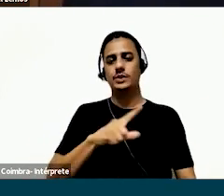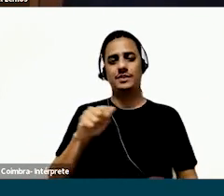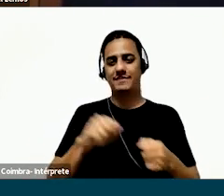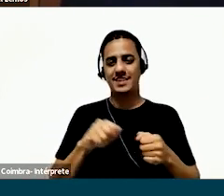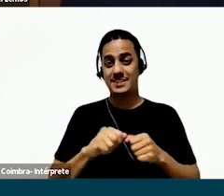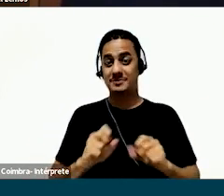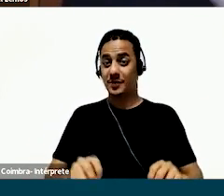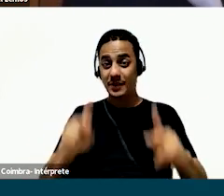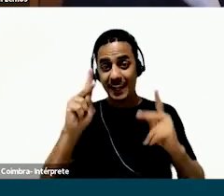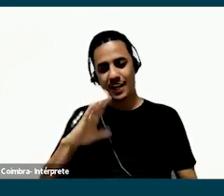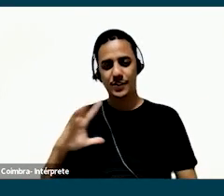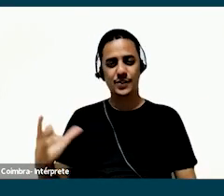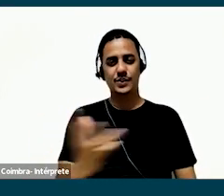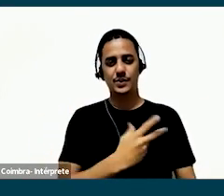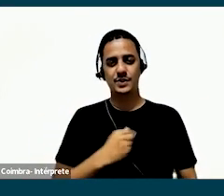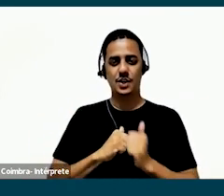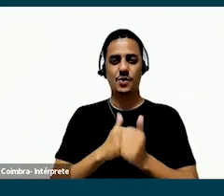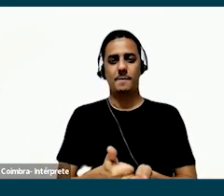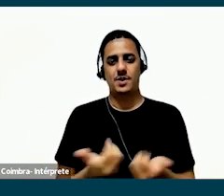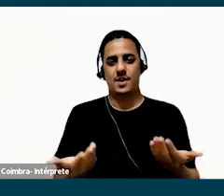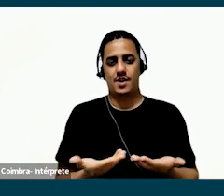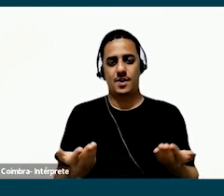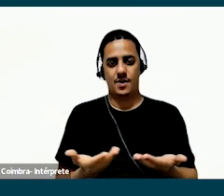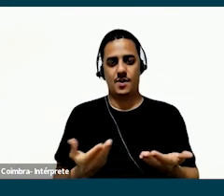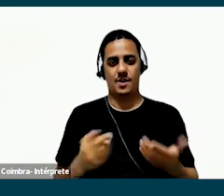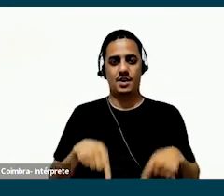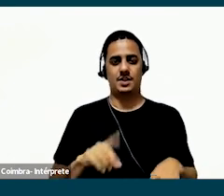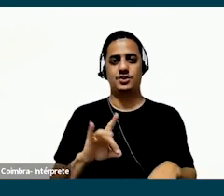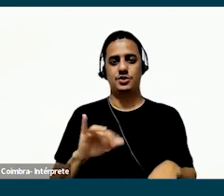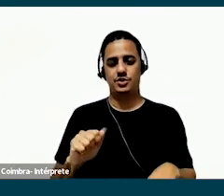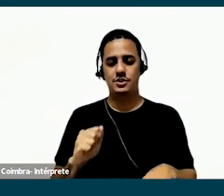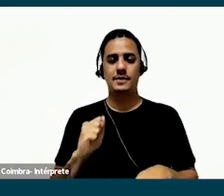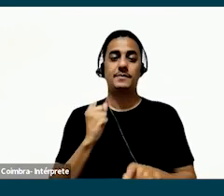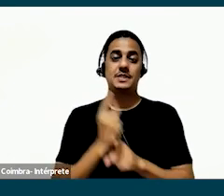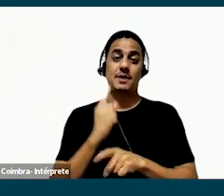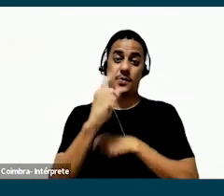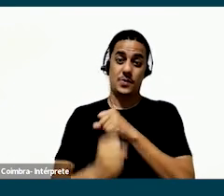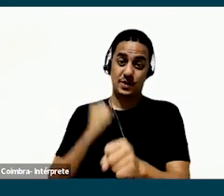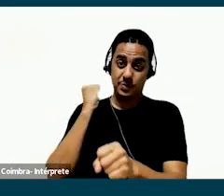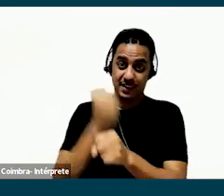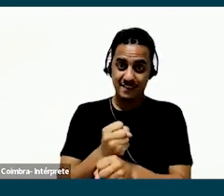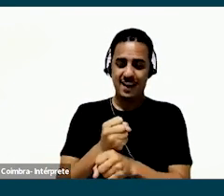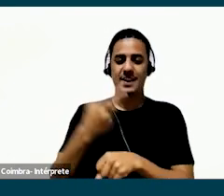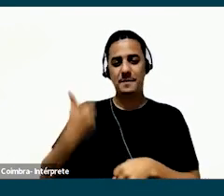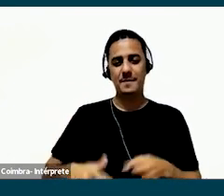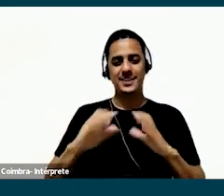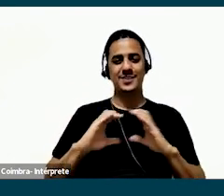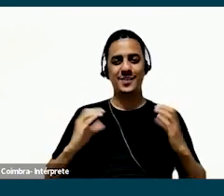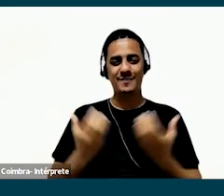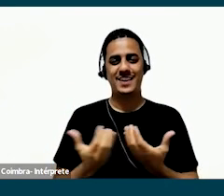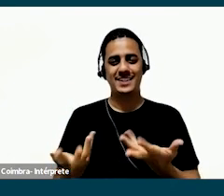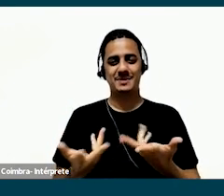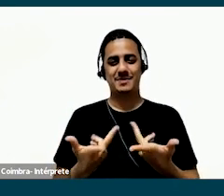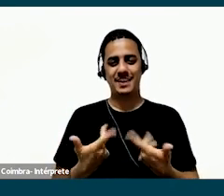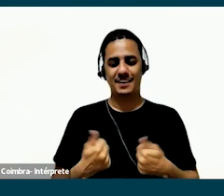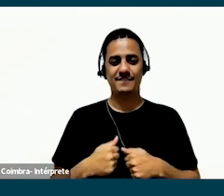também não conseguiu chegar. Muito obrigada a vocês todas que me acompanharam aqui nessa sala ao longo do dia. Espero ver vocês no ano que vem para